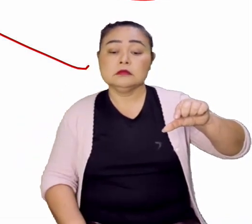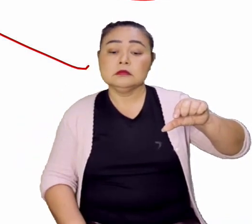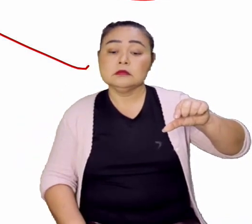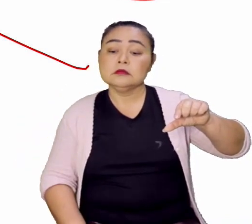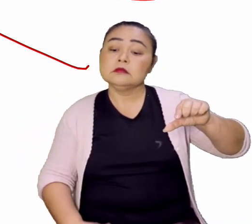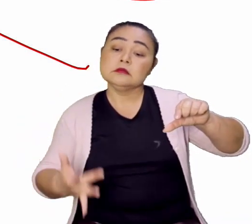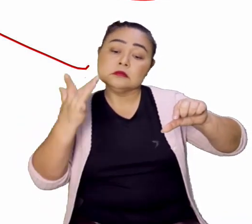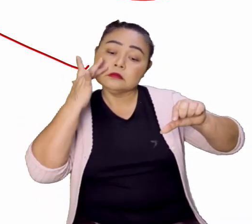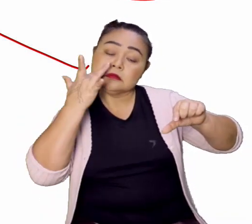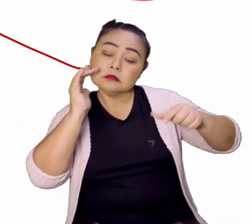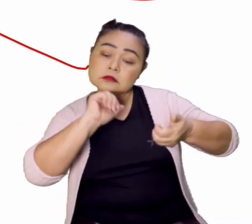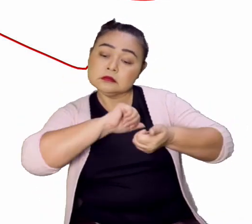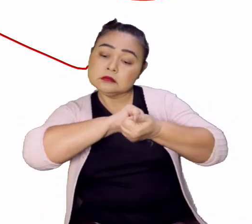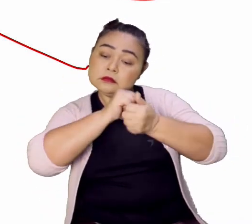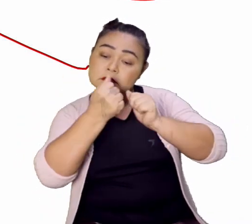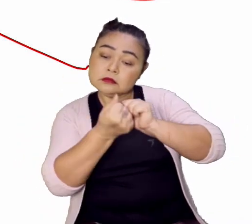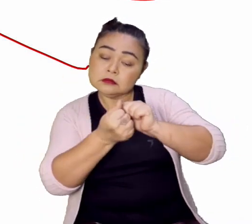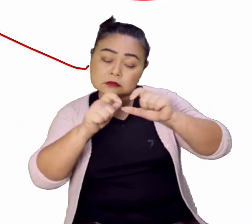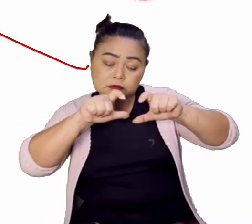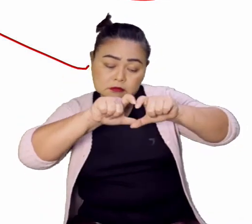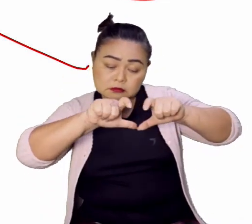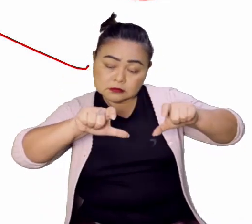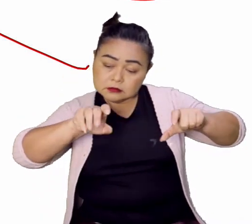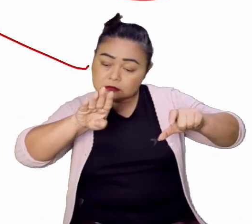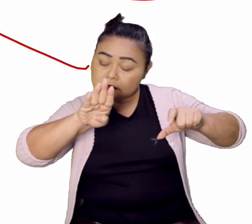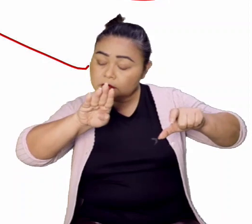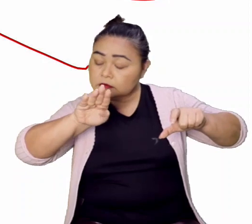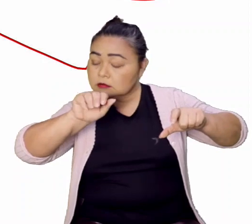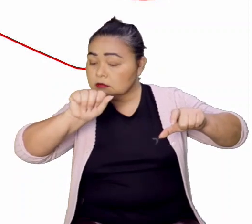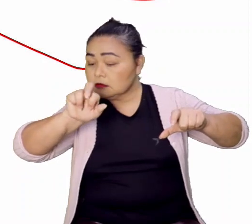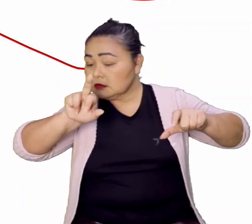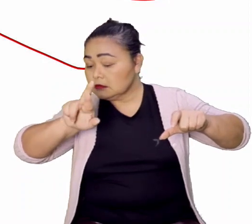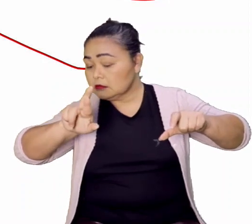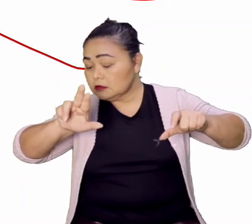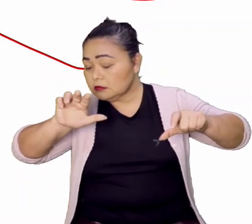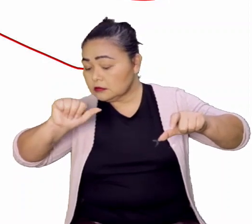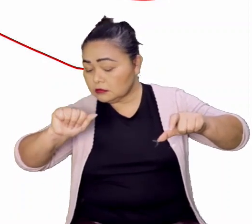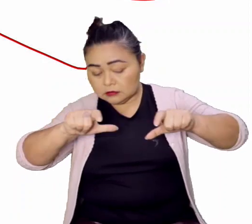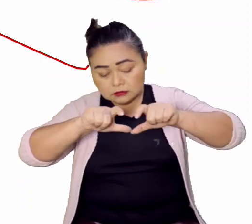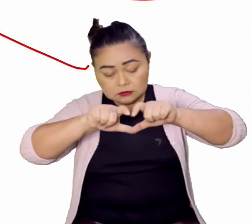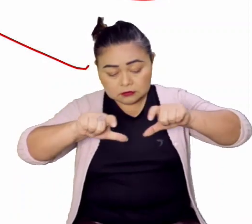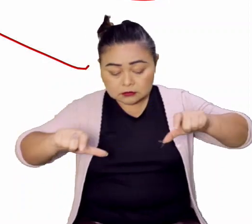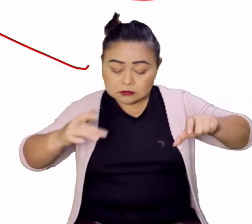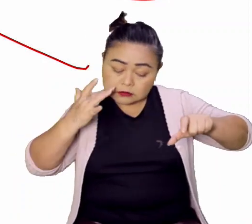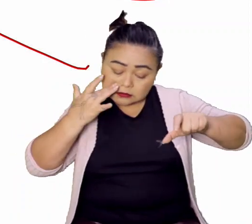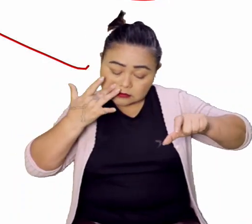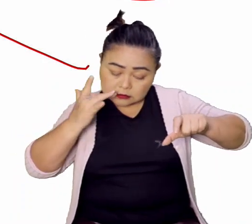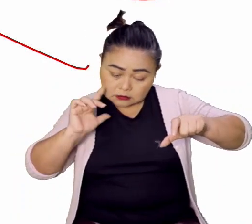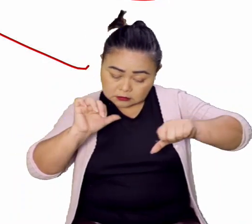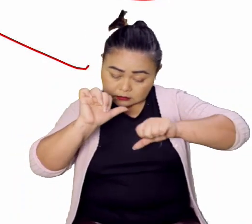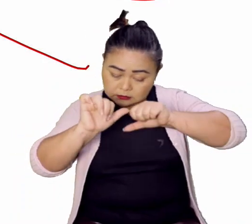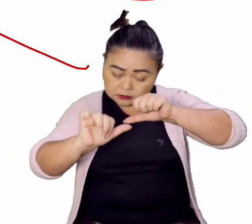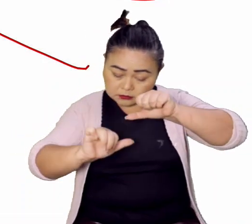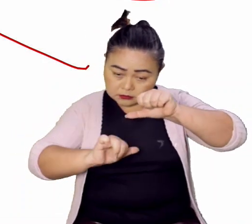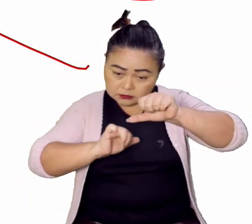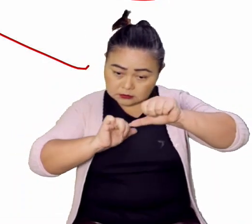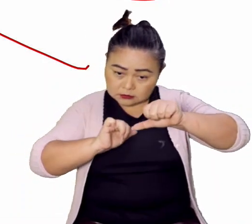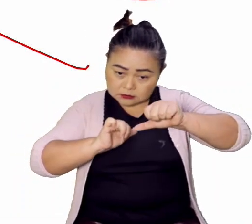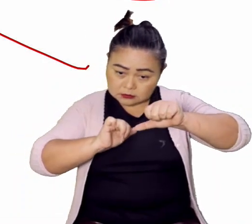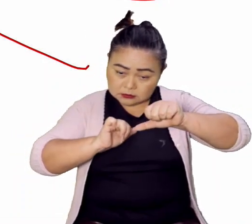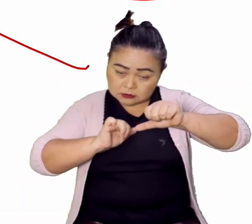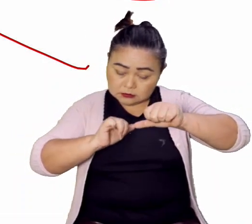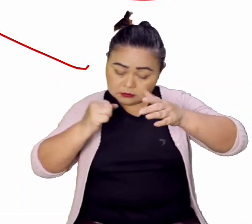ouro transformado em barra. Esse ouro, ao ser transformado em barra, levava um